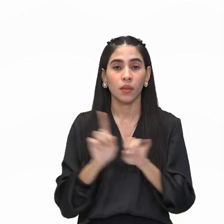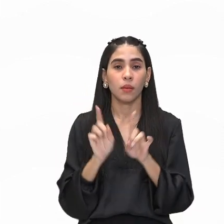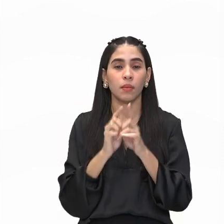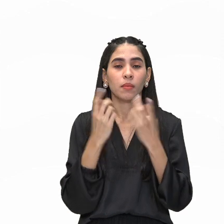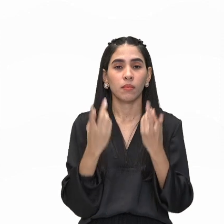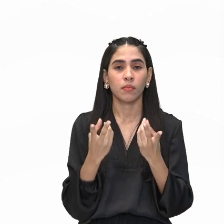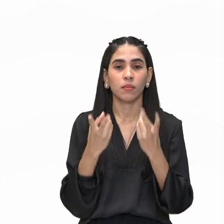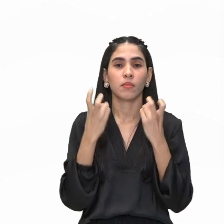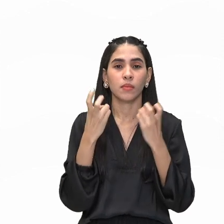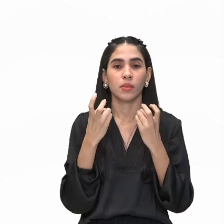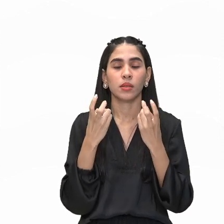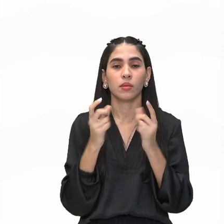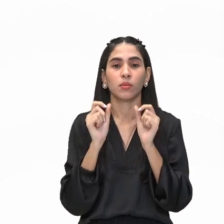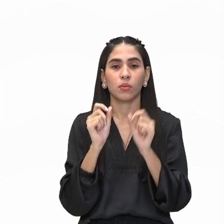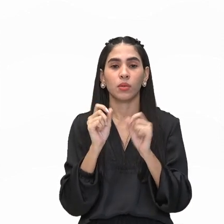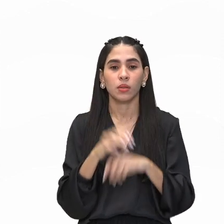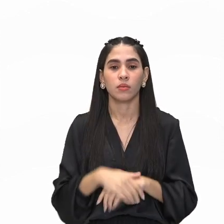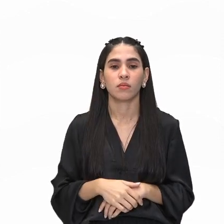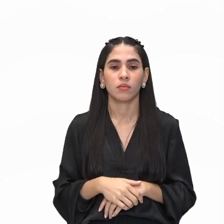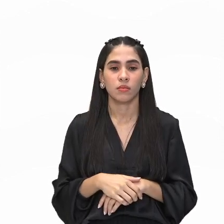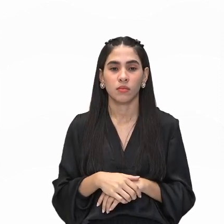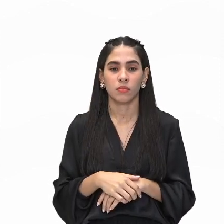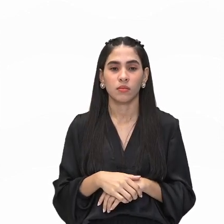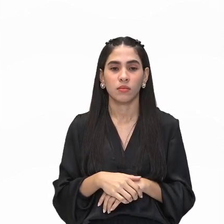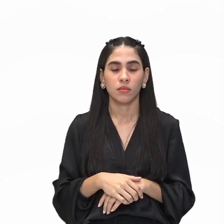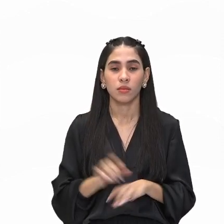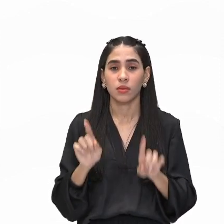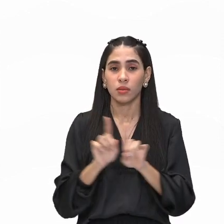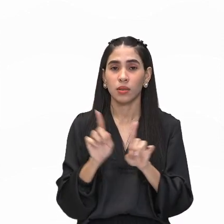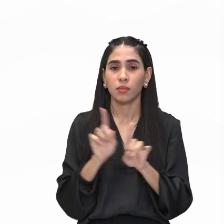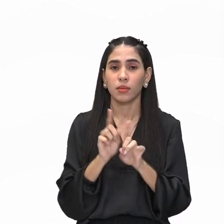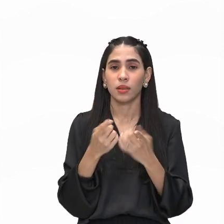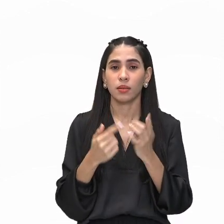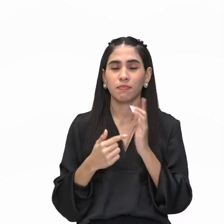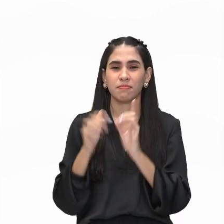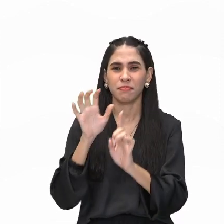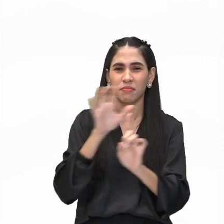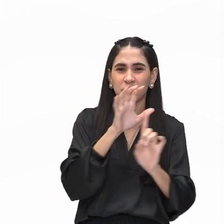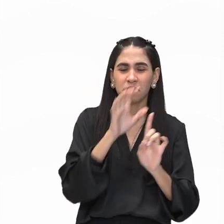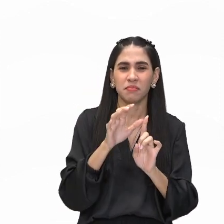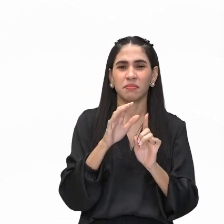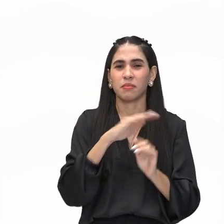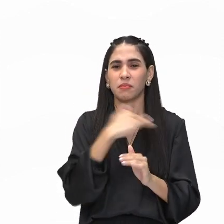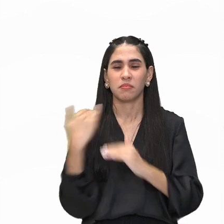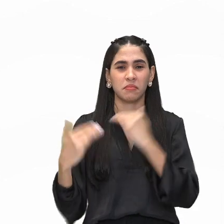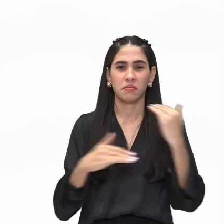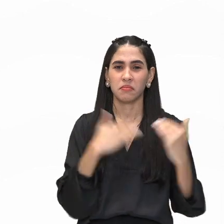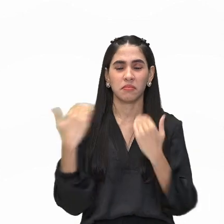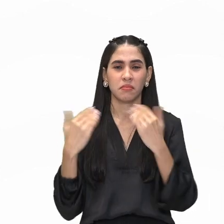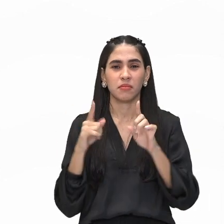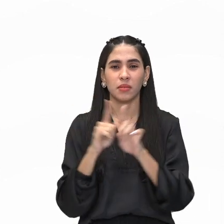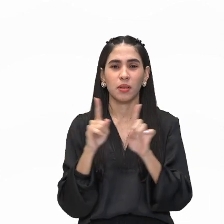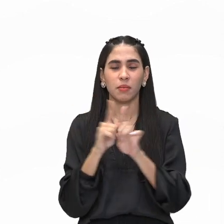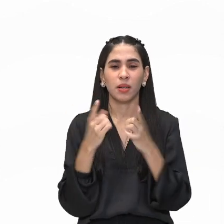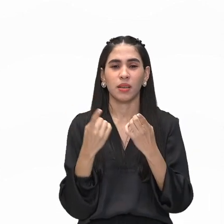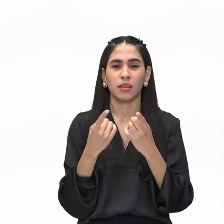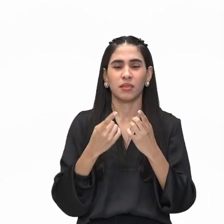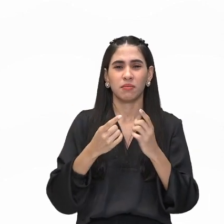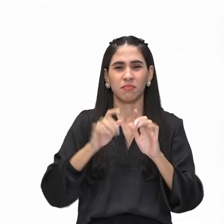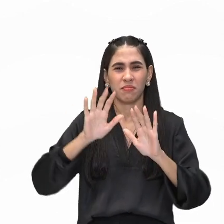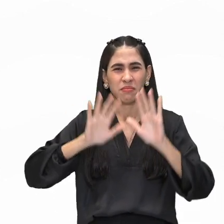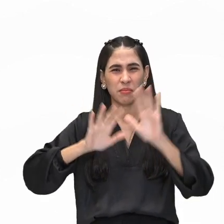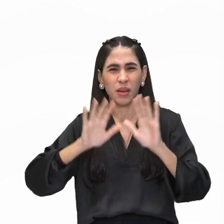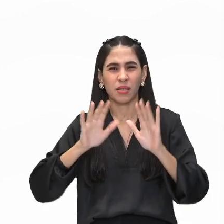presente do Guernica pelo caos compositivo. A mutilação dos corpos, a fragmentação de objetos